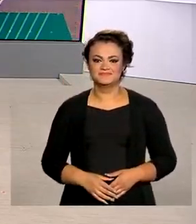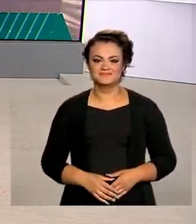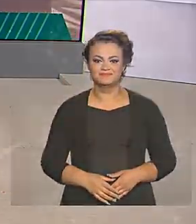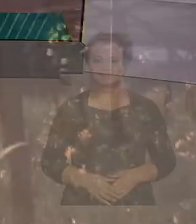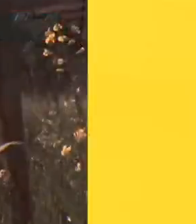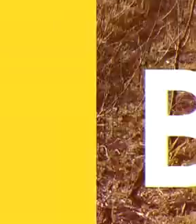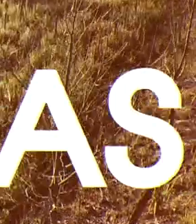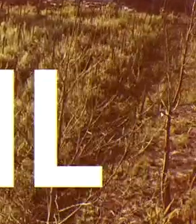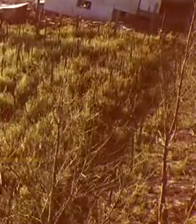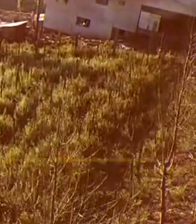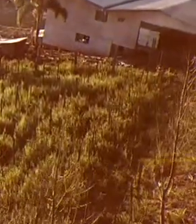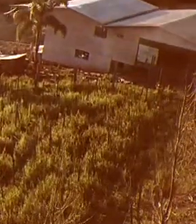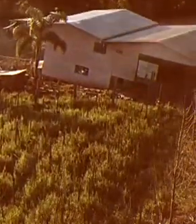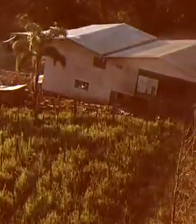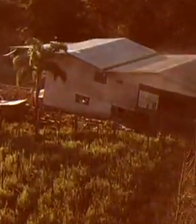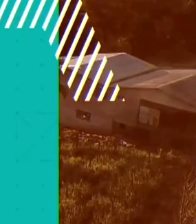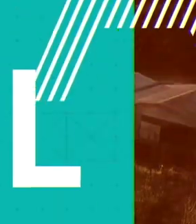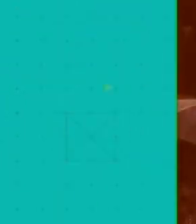ar.